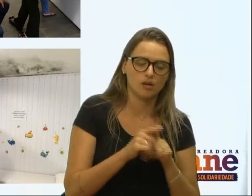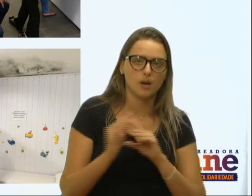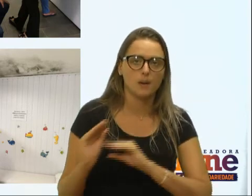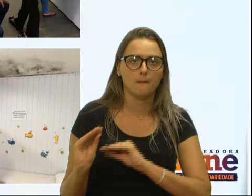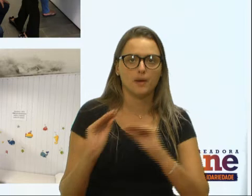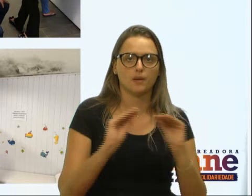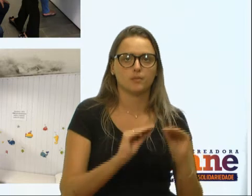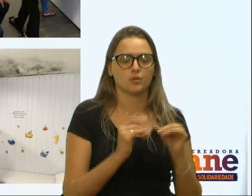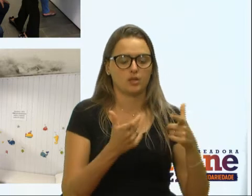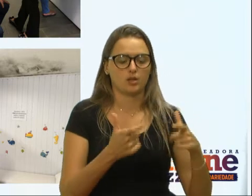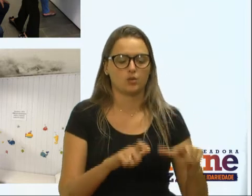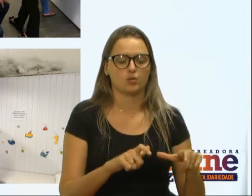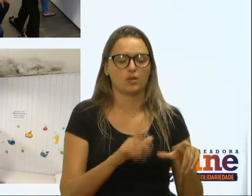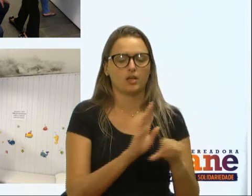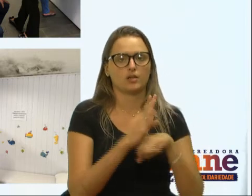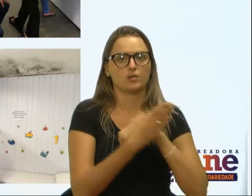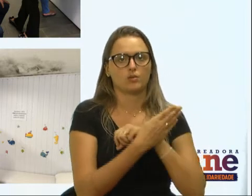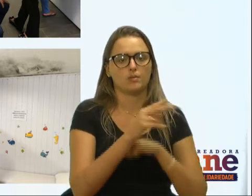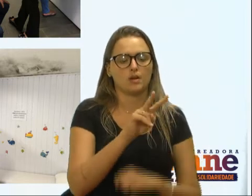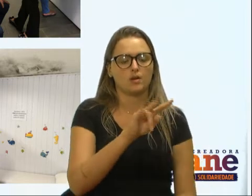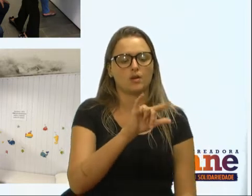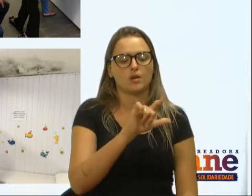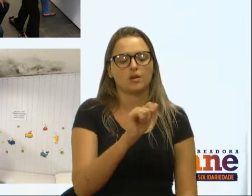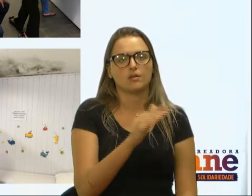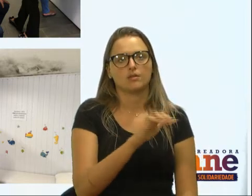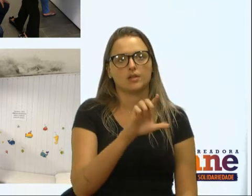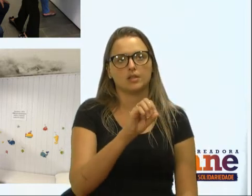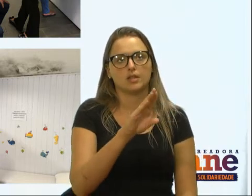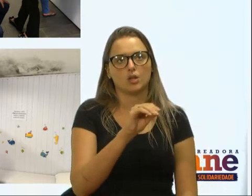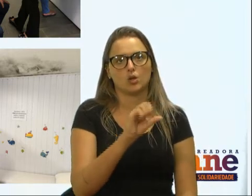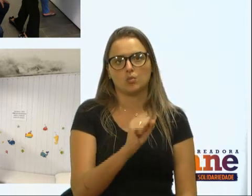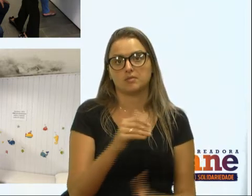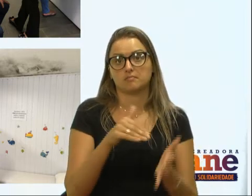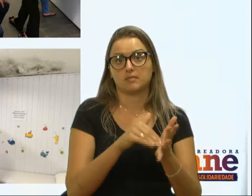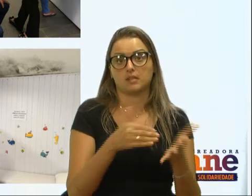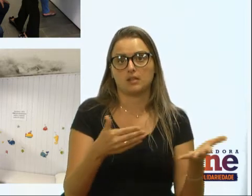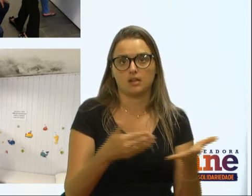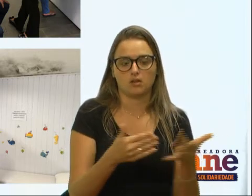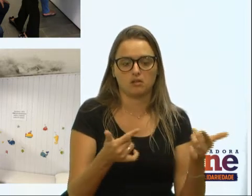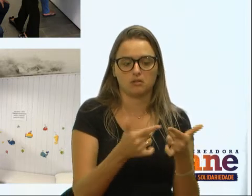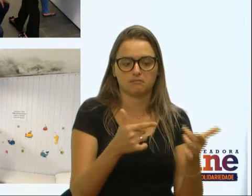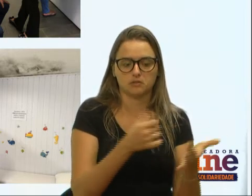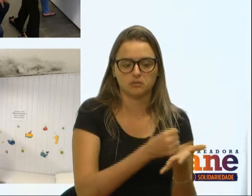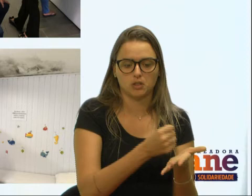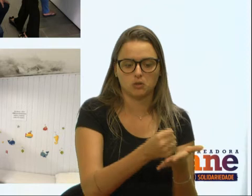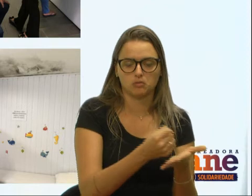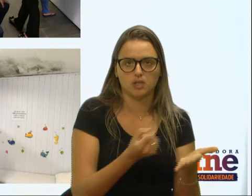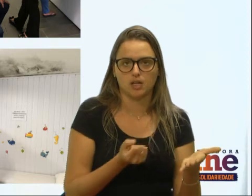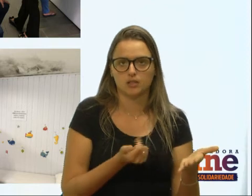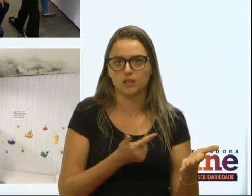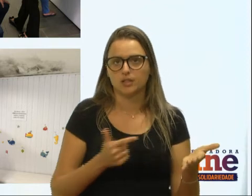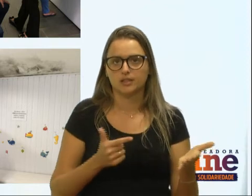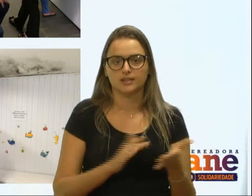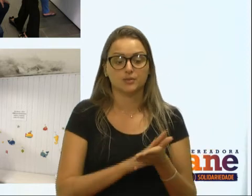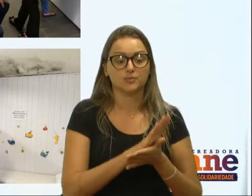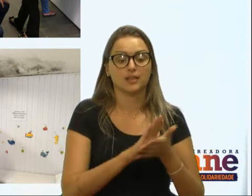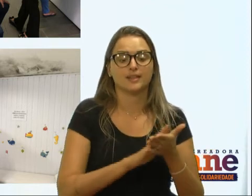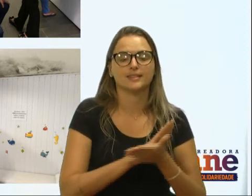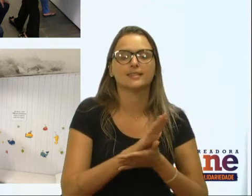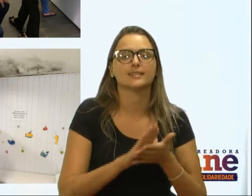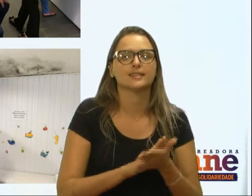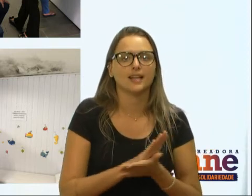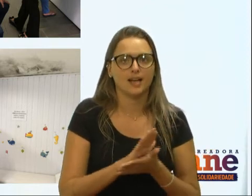unidade básica de saúde do Vila Lobos, que até o momento não há, não há um contrato, não há nada mais